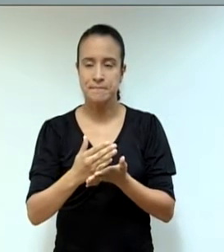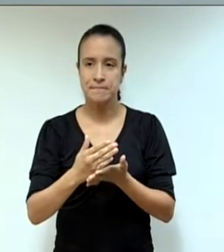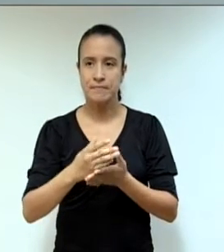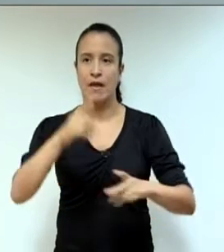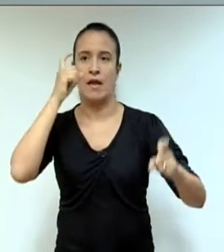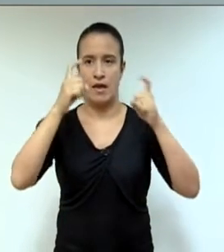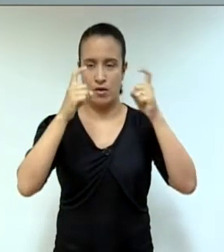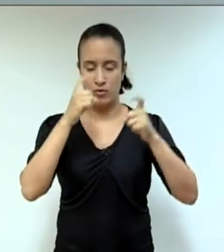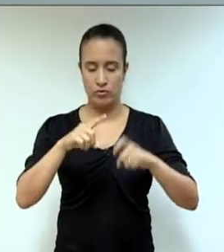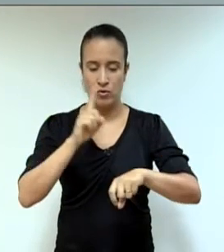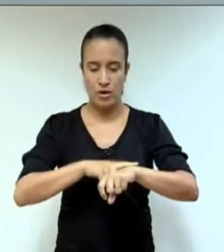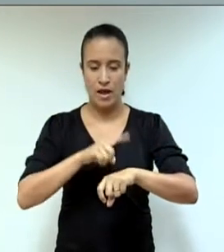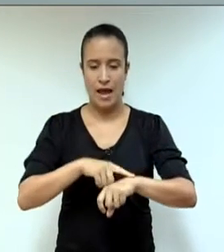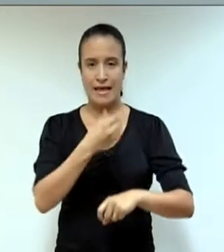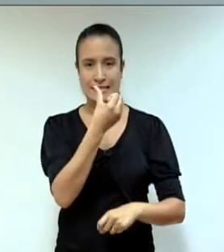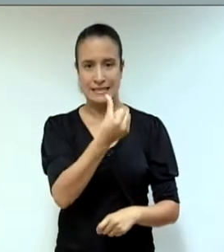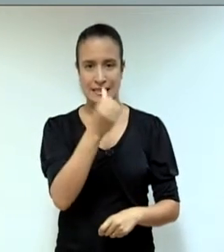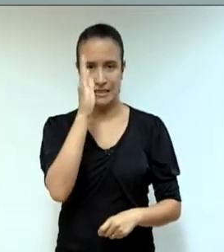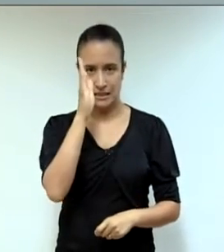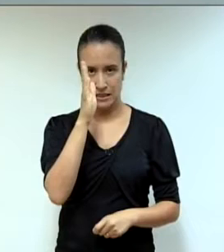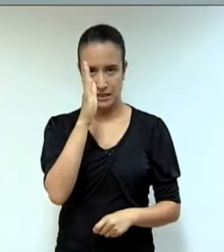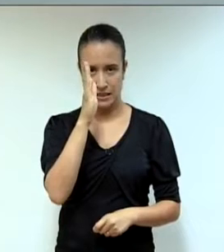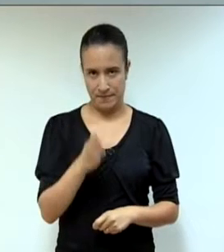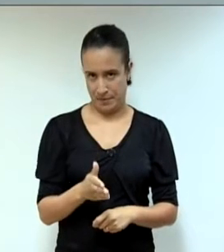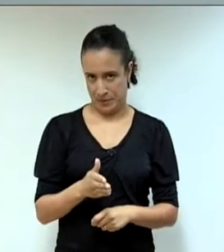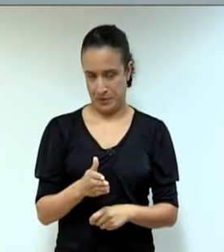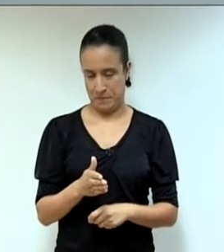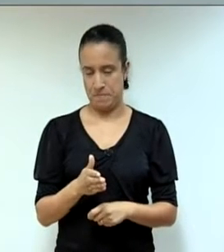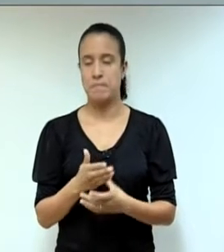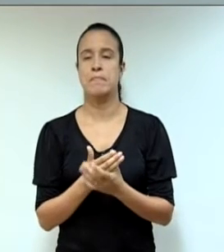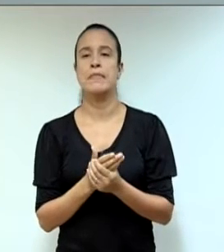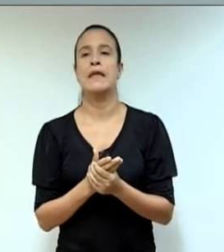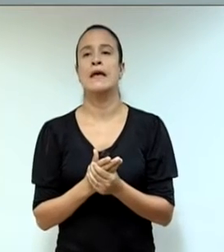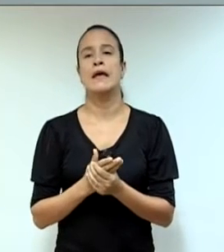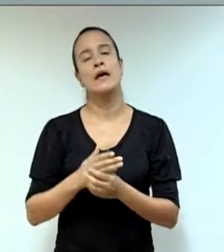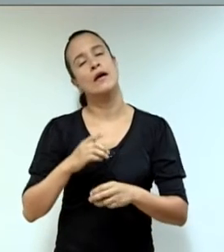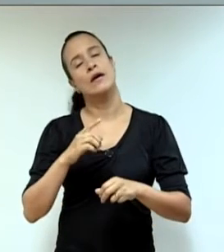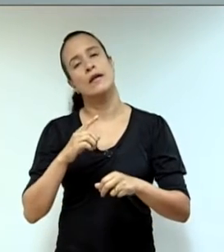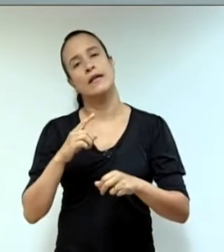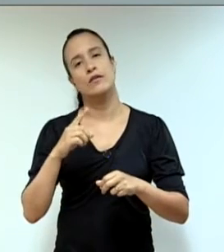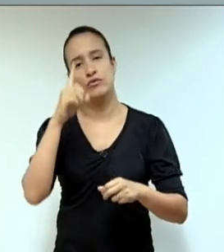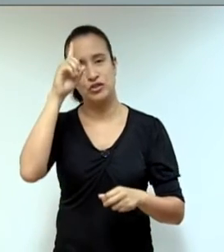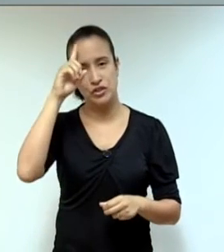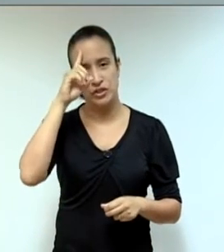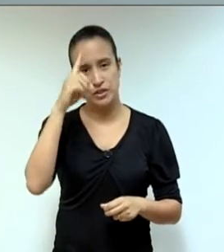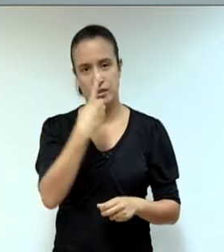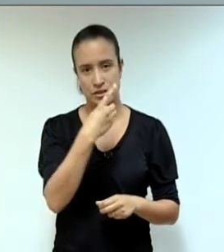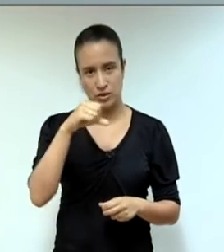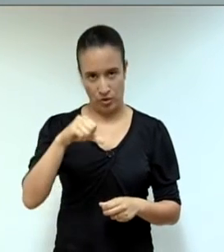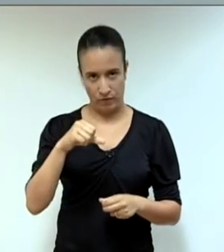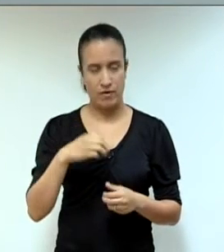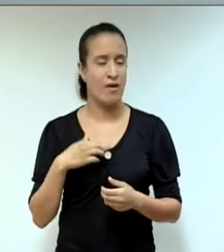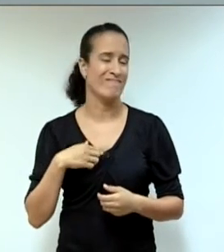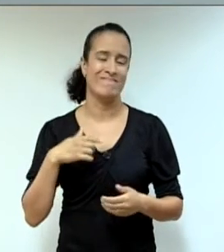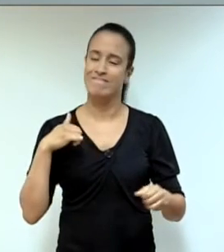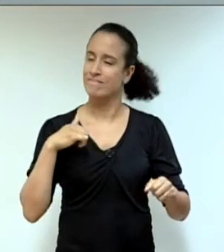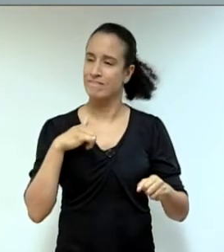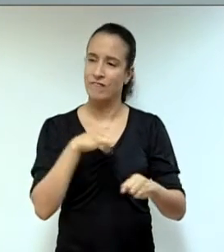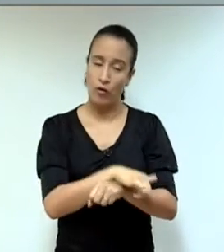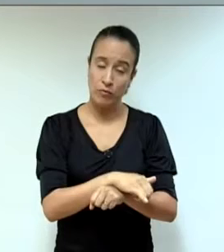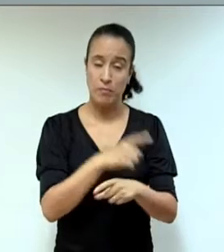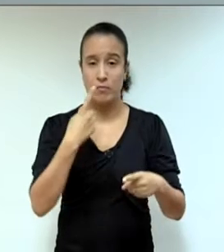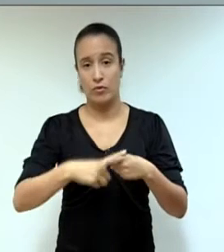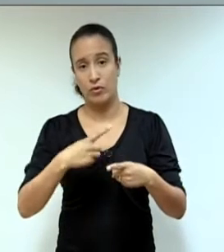16h30 do dia 21 de fevereiro de 2019, da qual não poderia estar presente por já ter agendado compromisso